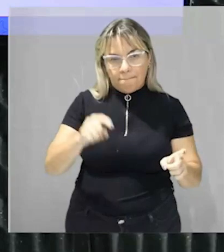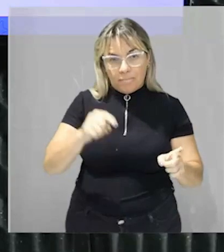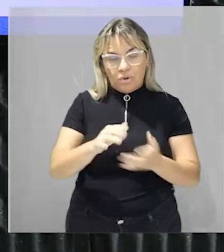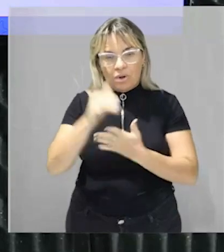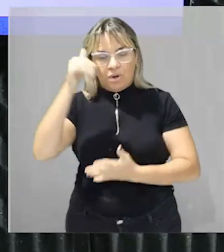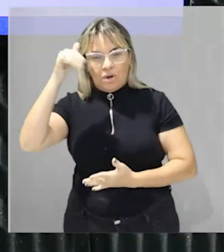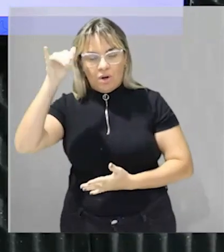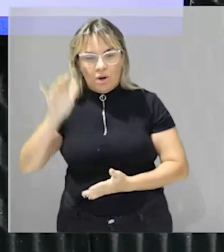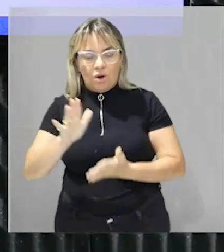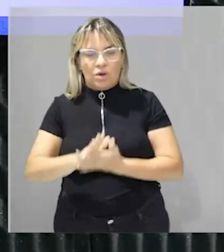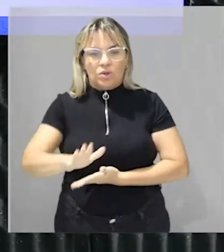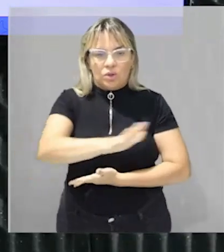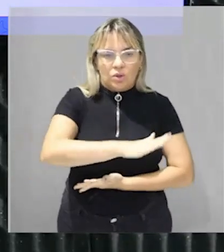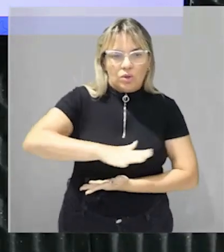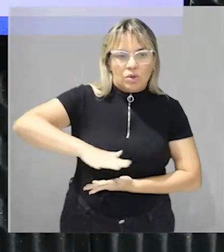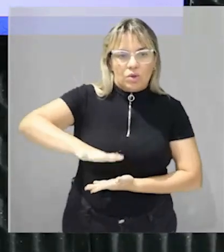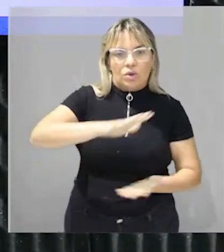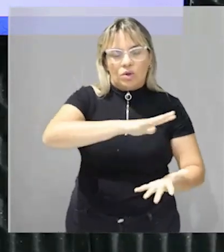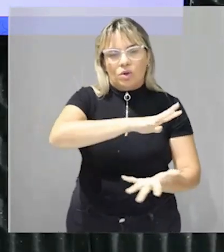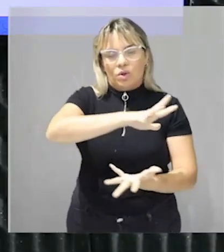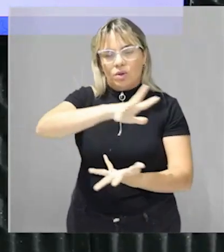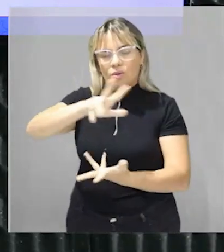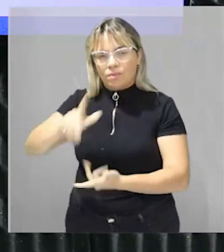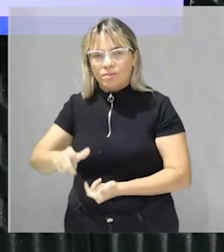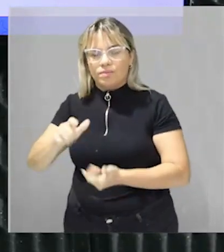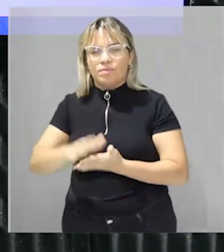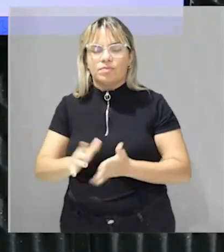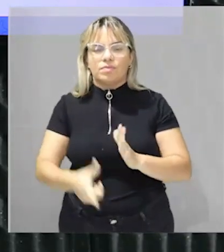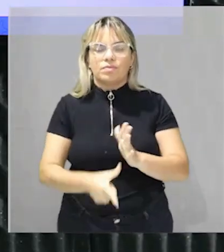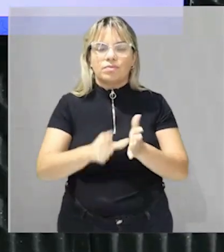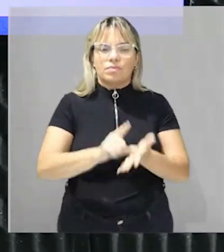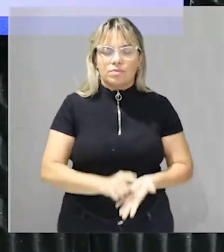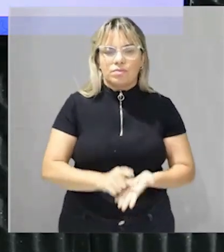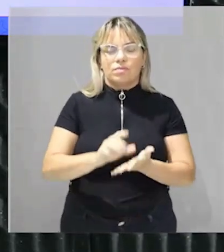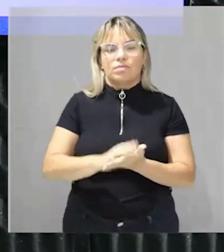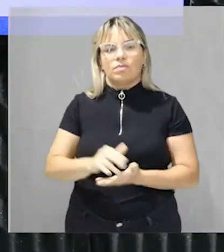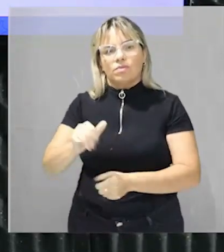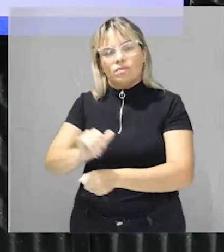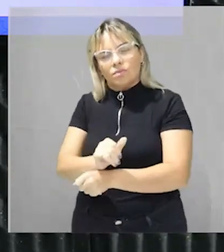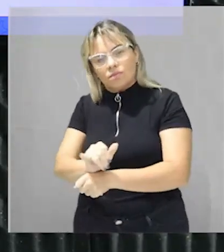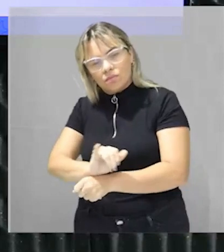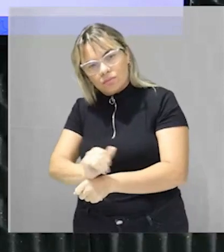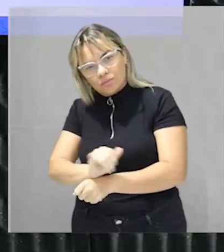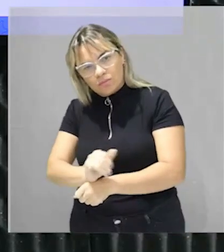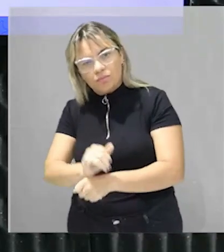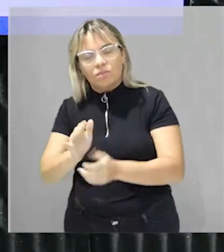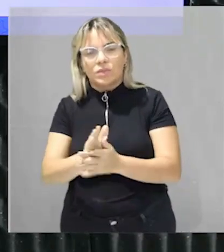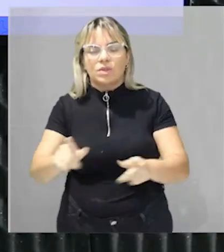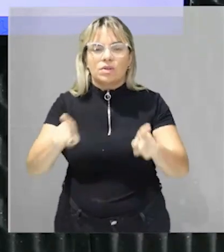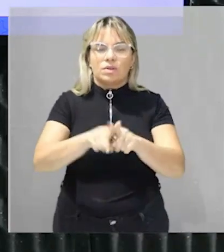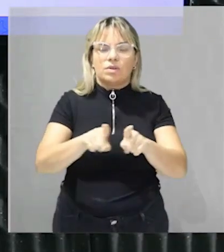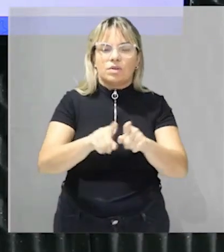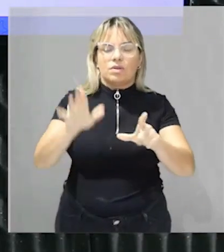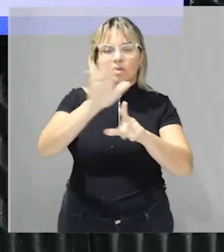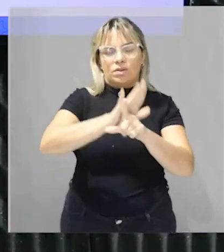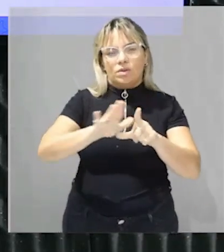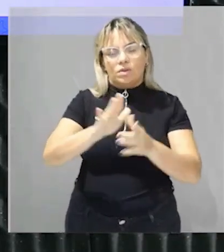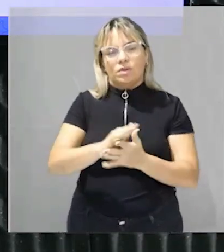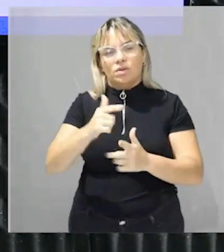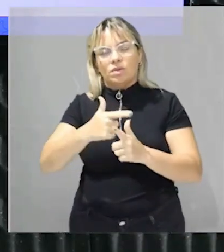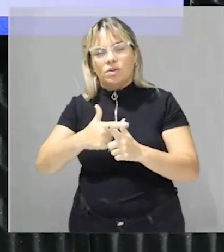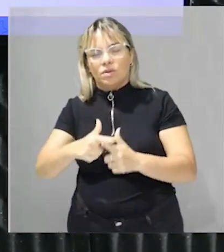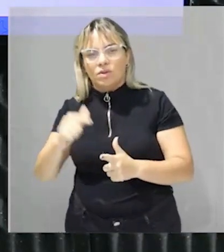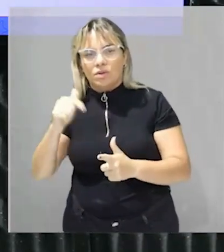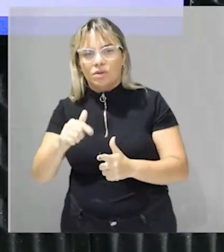na aula passada para quem não acompanhou procure por exemplo aí no youtube na página da plataforma Gonçalves Dias a gente dividiu essa temática